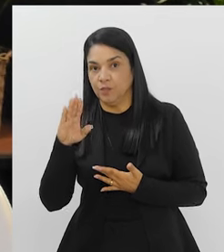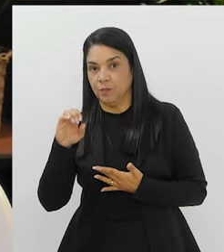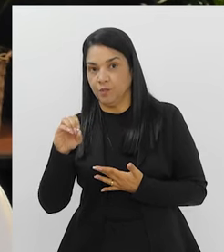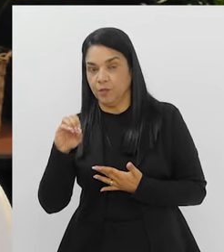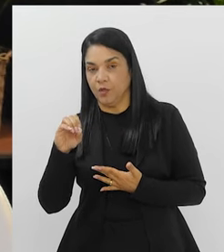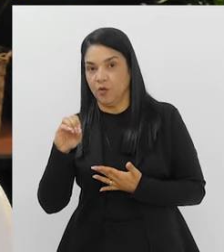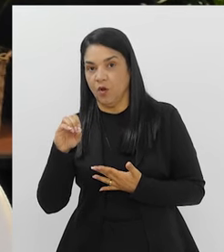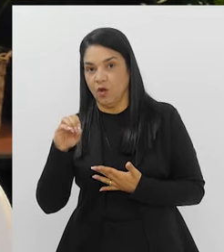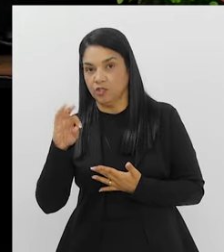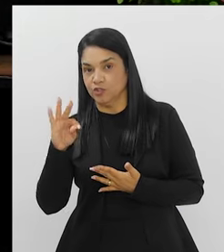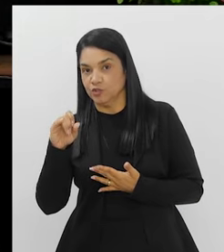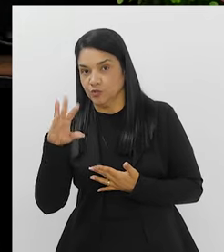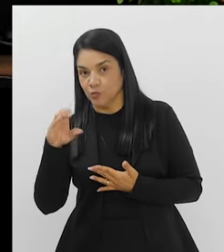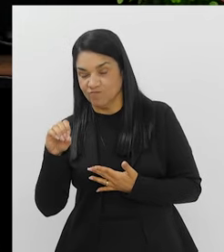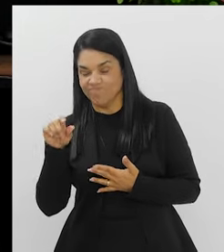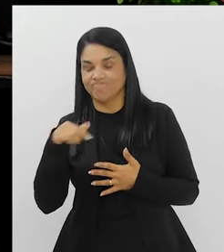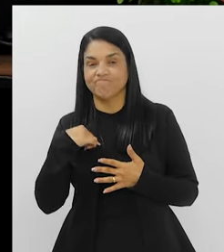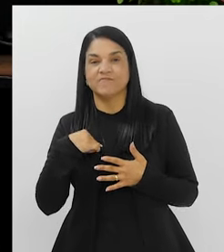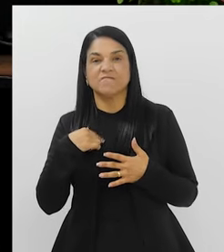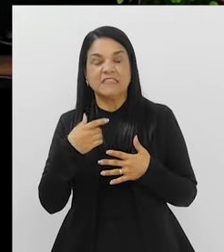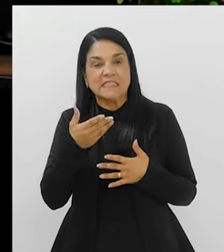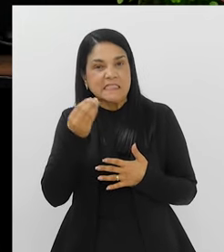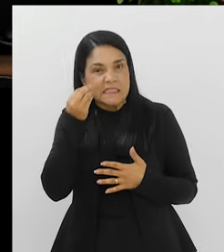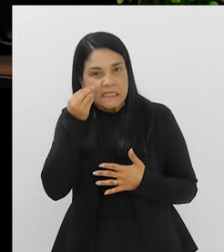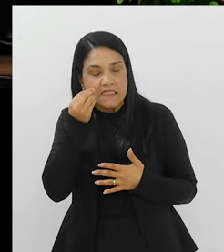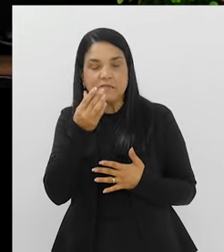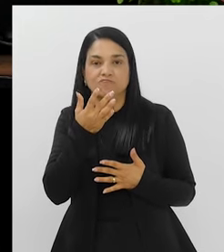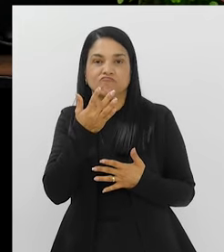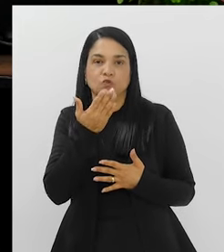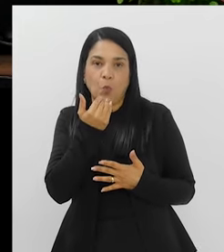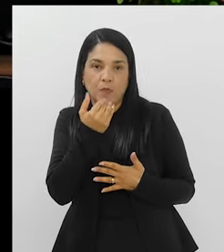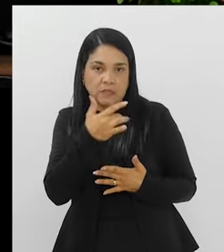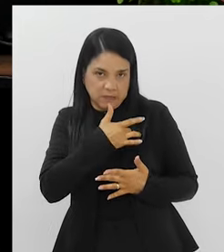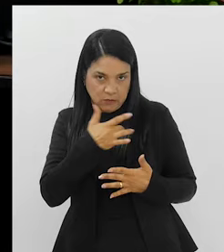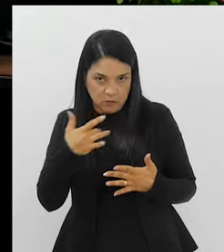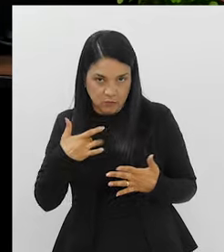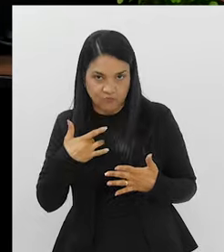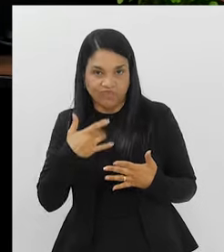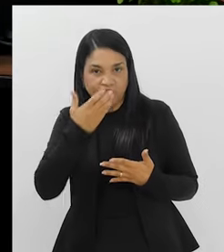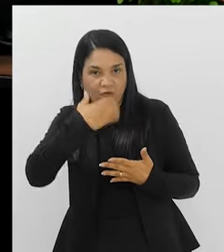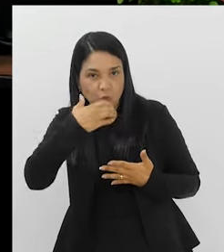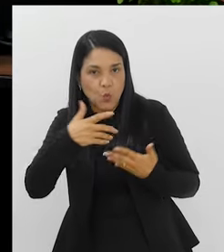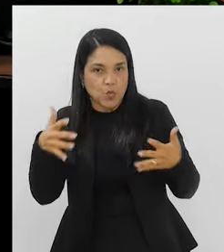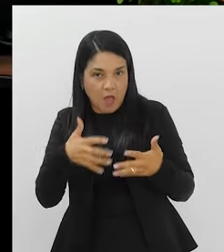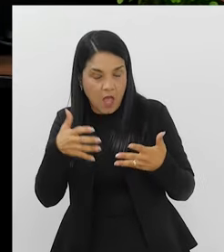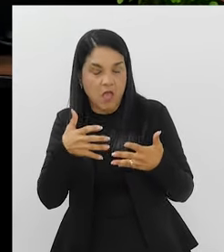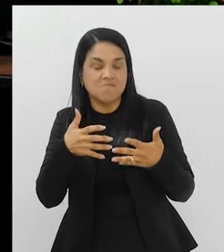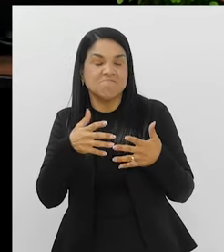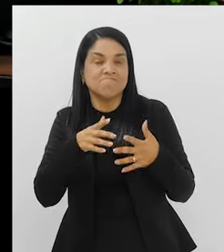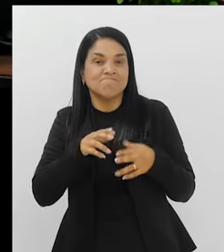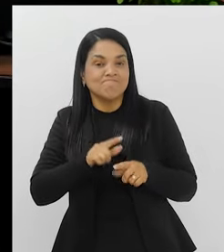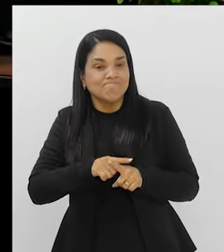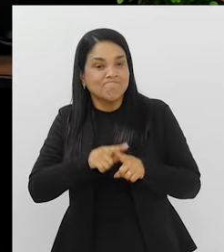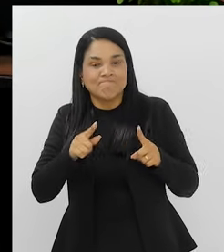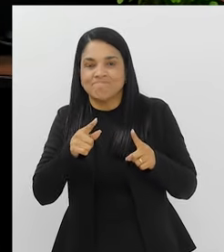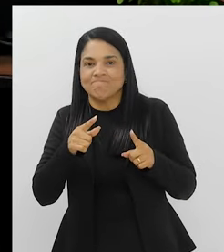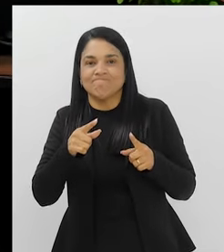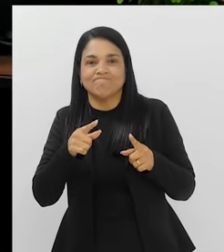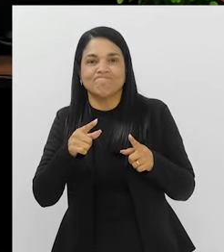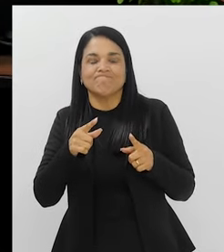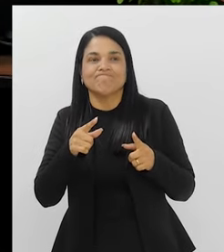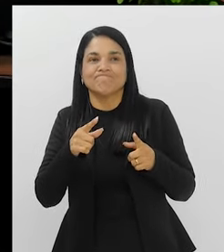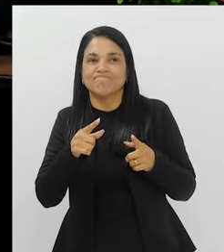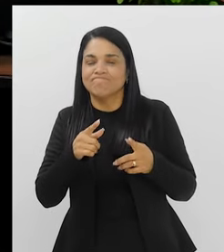Então, por mais saudável que você coma, a nossa tendência é caminhar para uma